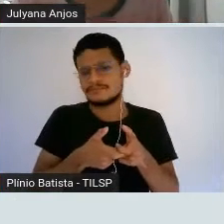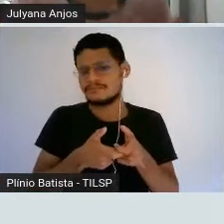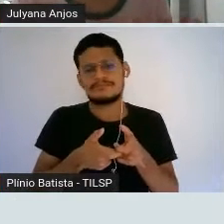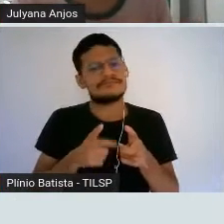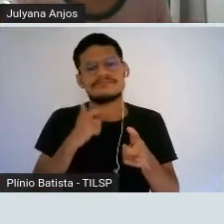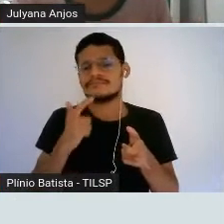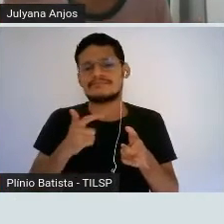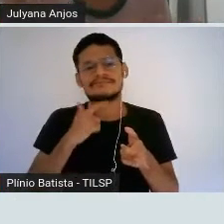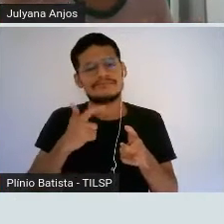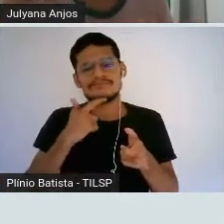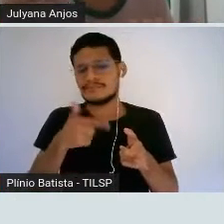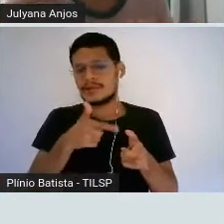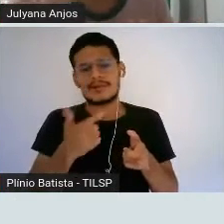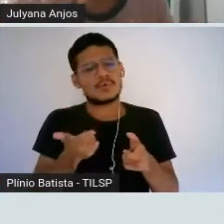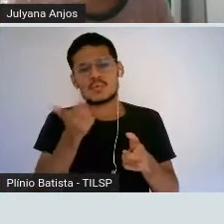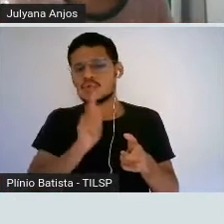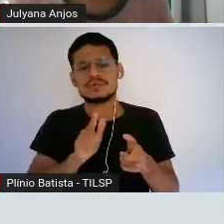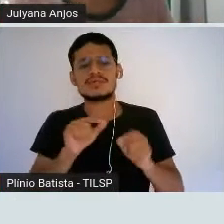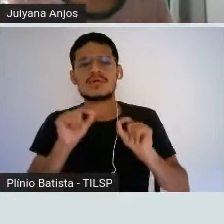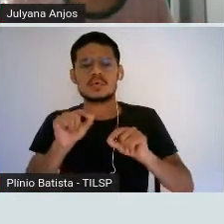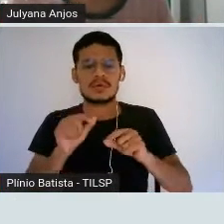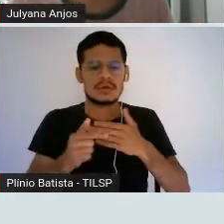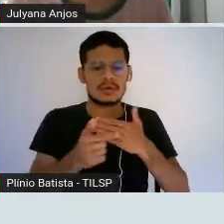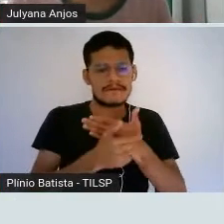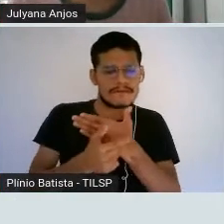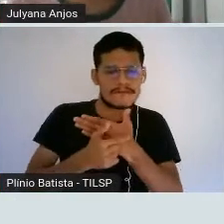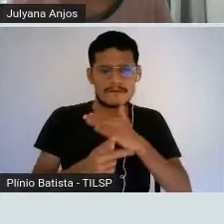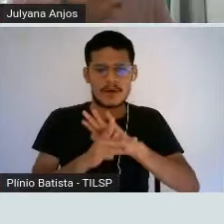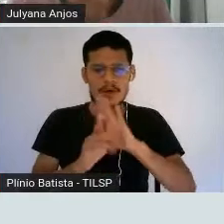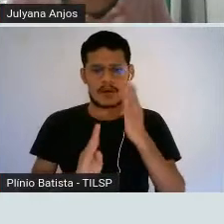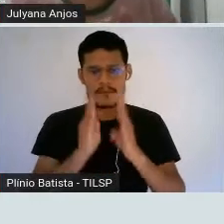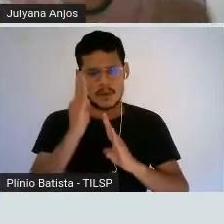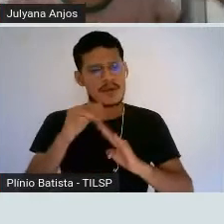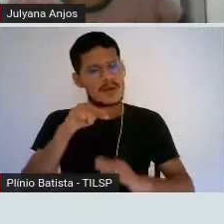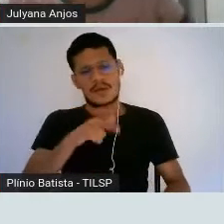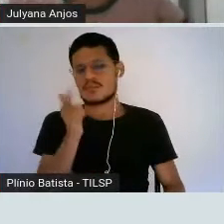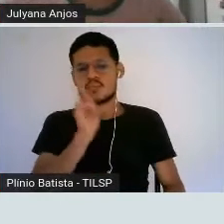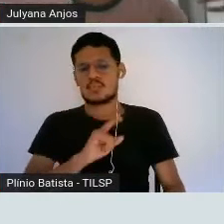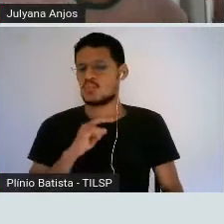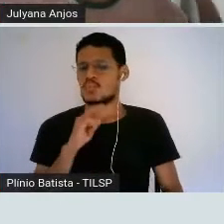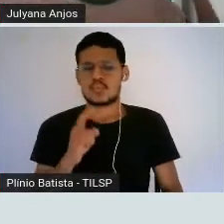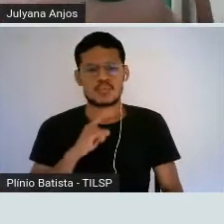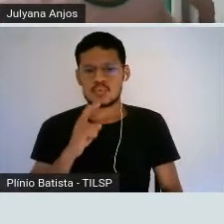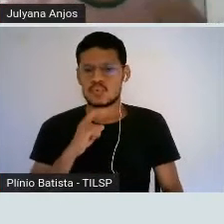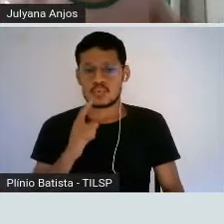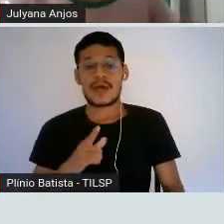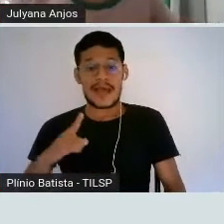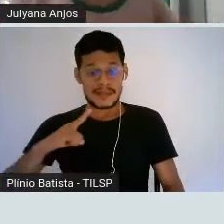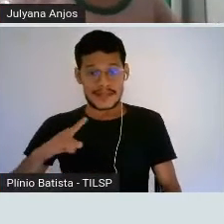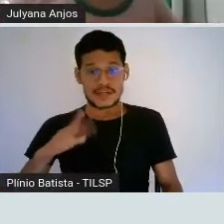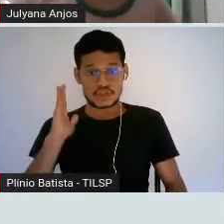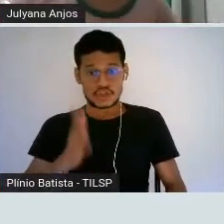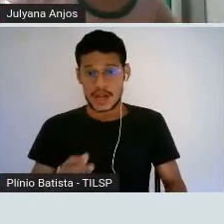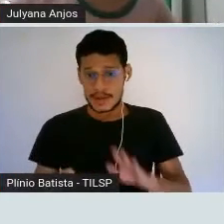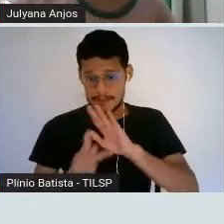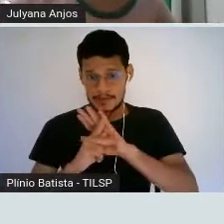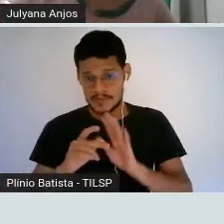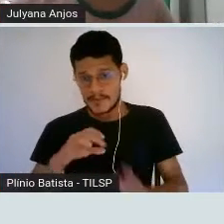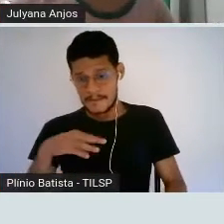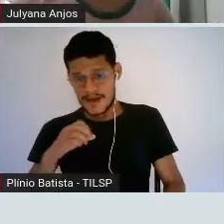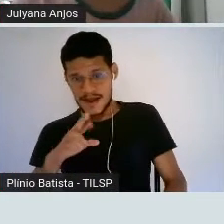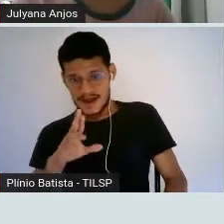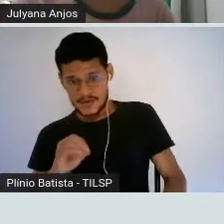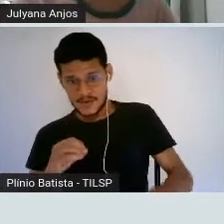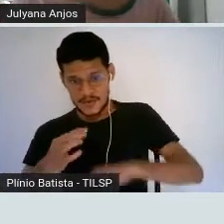promover as funções biológicas delas. Então, essa dissociação dessas macromoléculas que a gente ingere, e até que são produzidas pelo